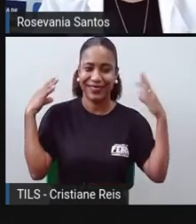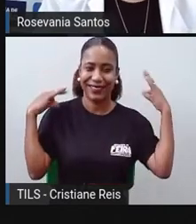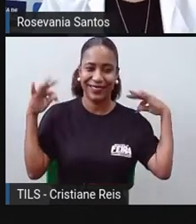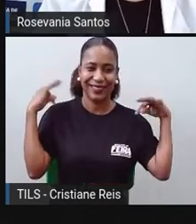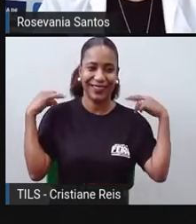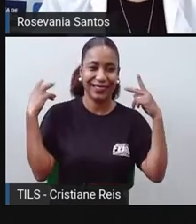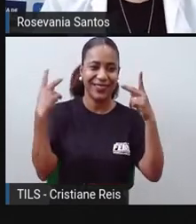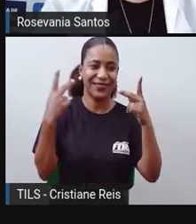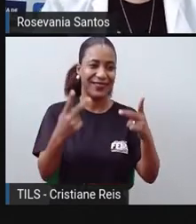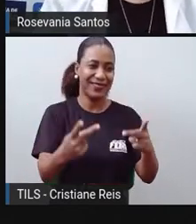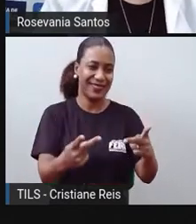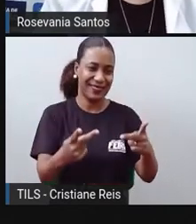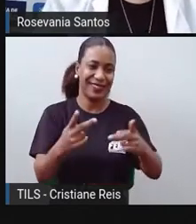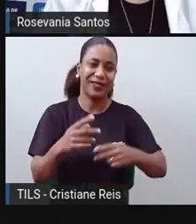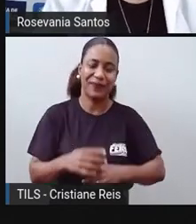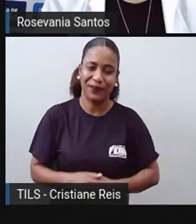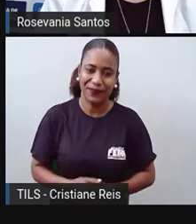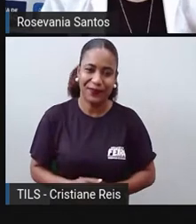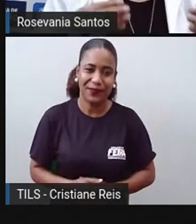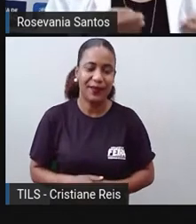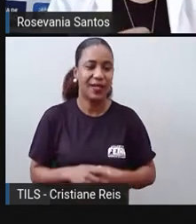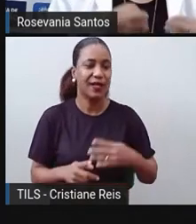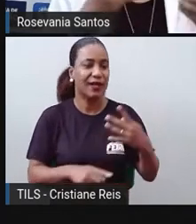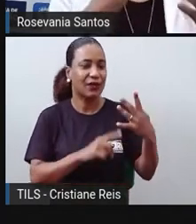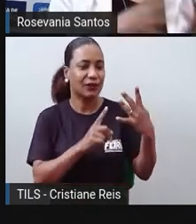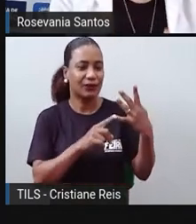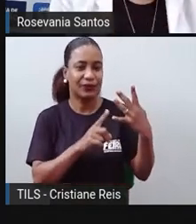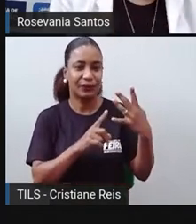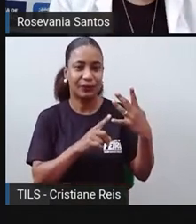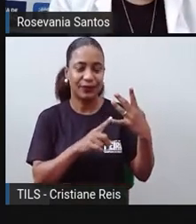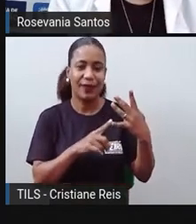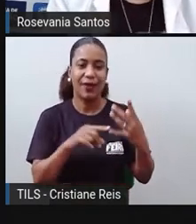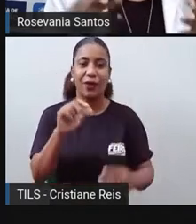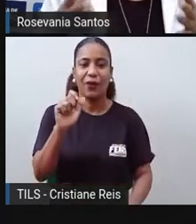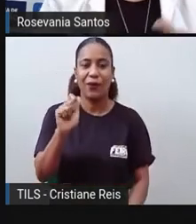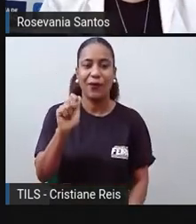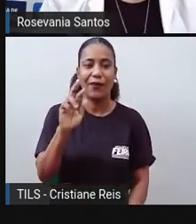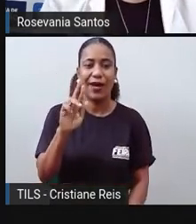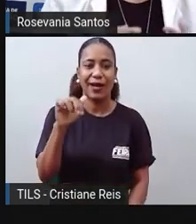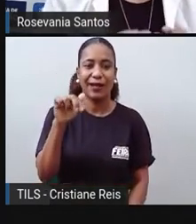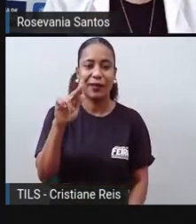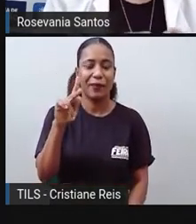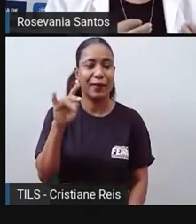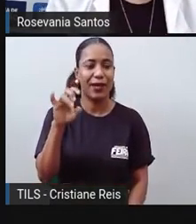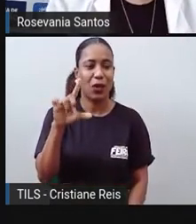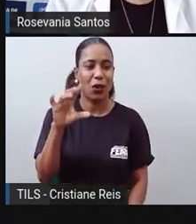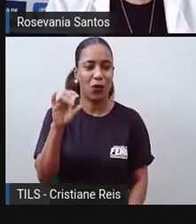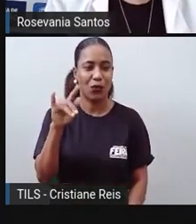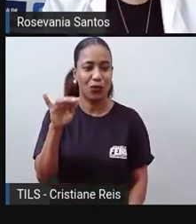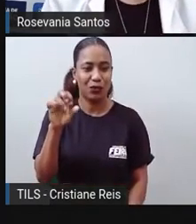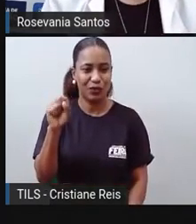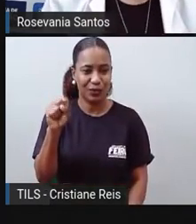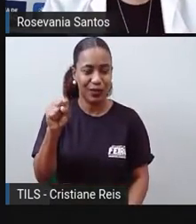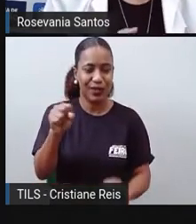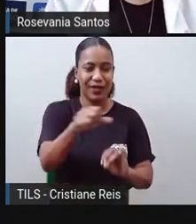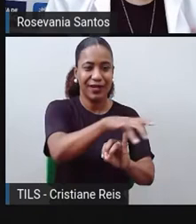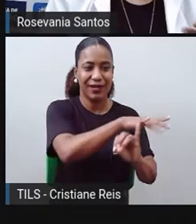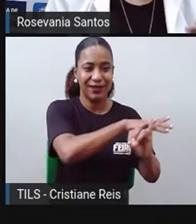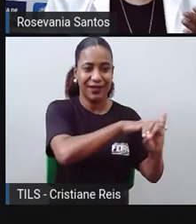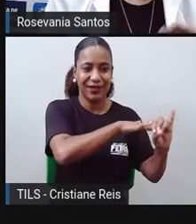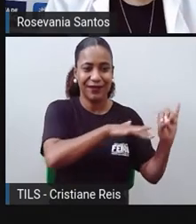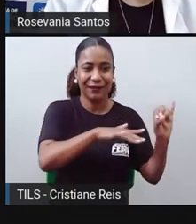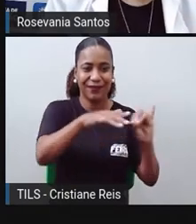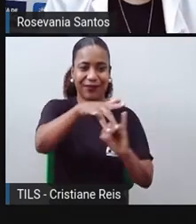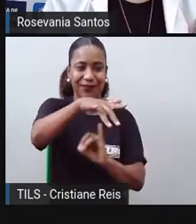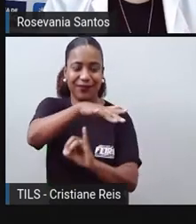nesse espaço. E os arquipélagos, um arquipélago é um conjunto de ilhas que, além de estarem próximas umas das outras, possuem